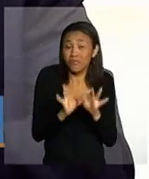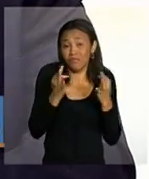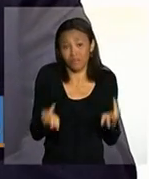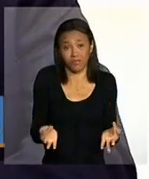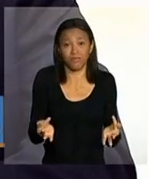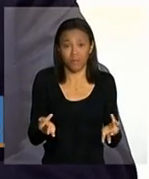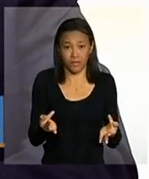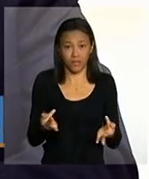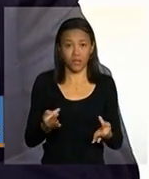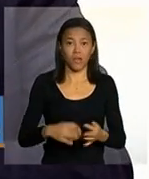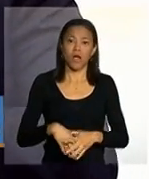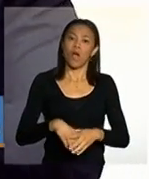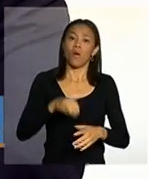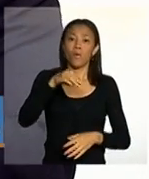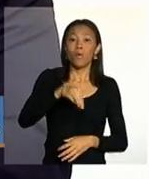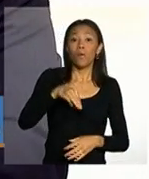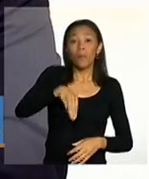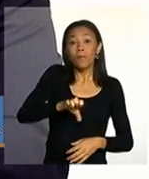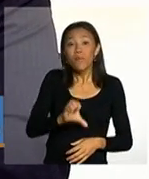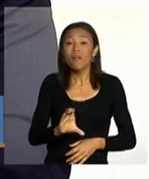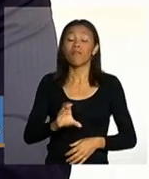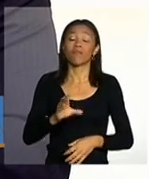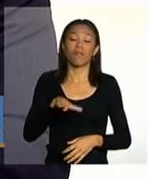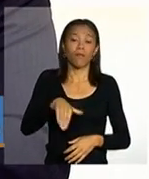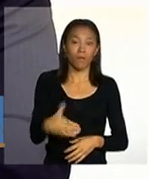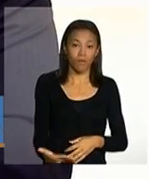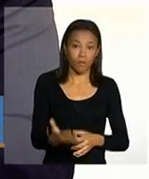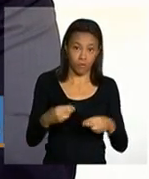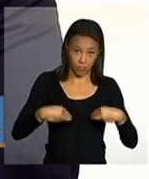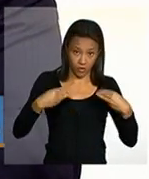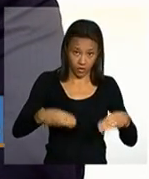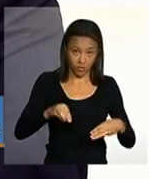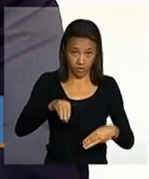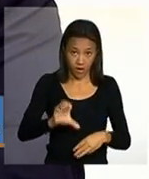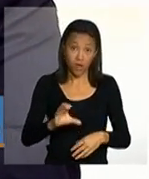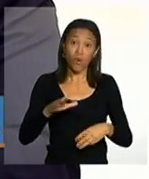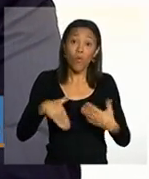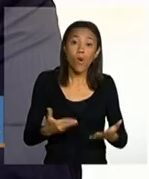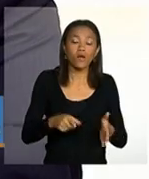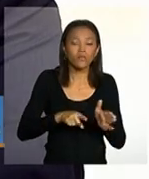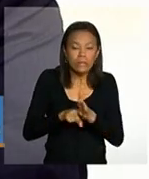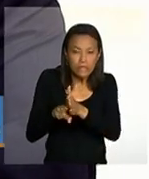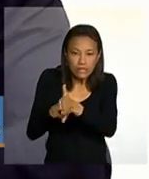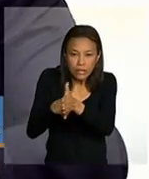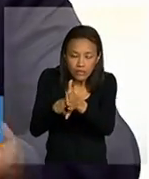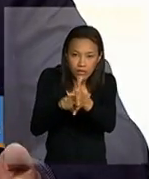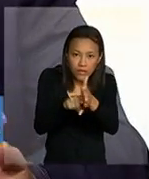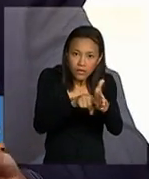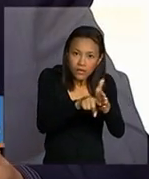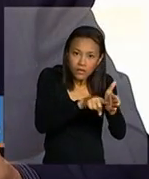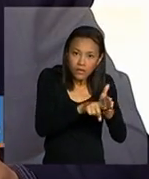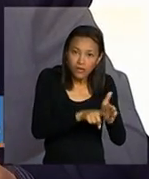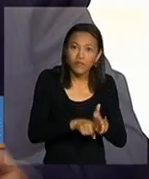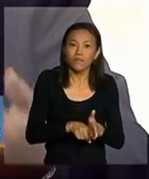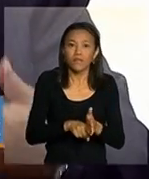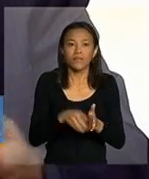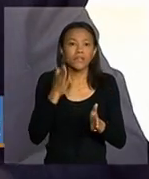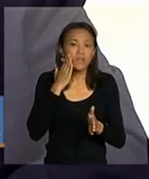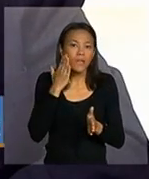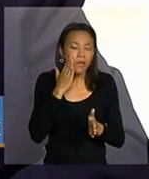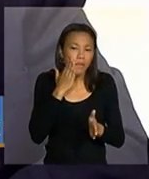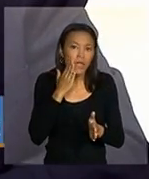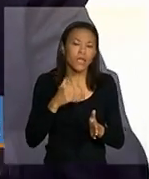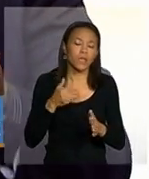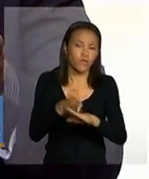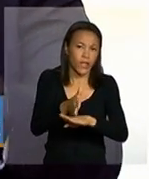O Ministério da Educação quando faz o acompanhamento da condicionalidade da educação da